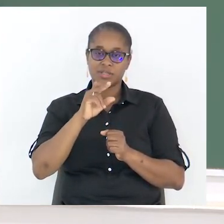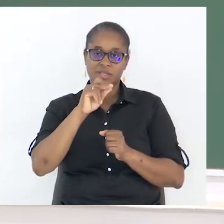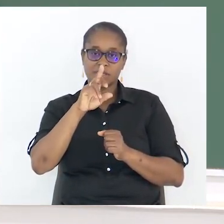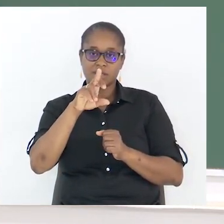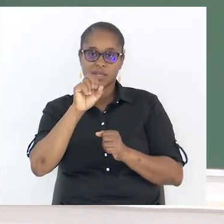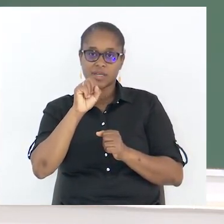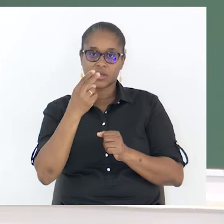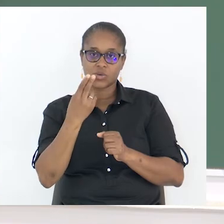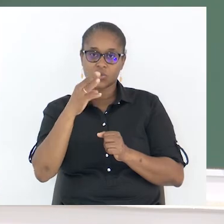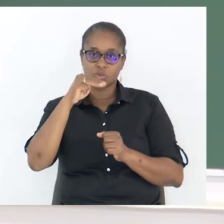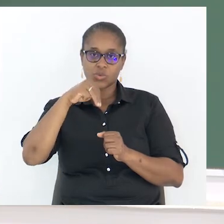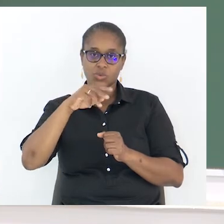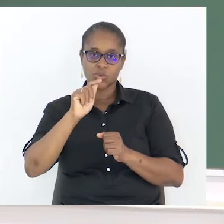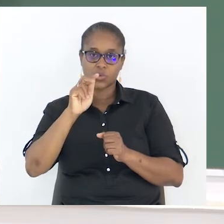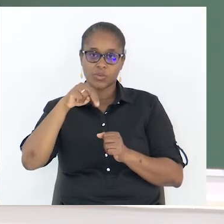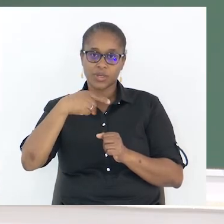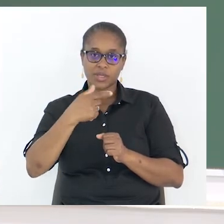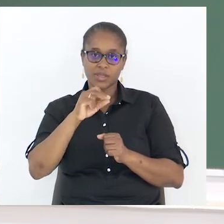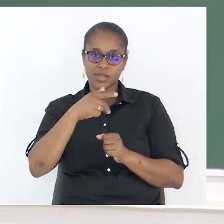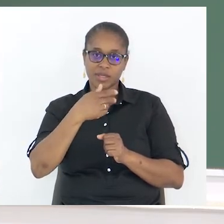Argumentativo. Desculpa.